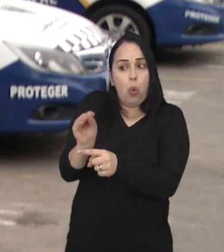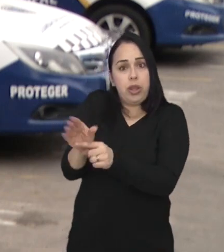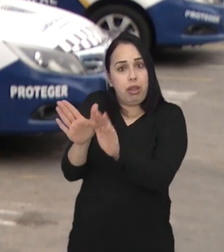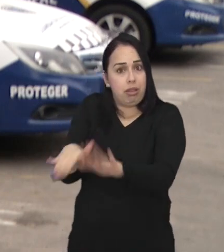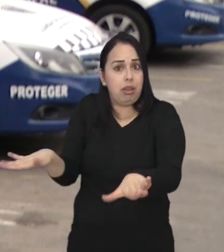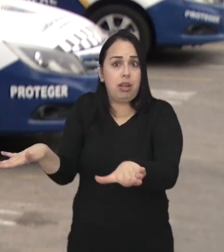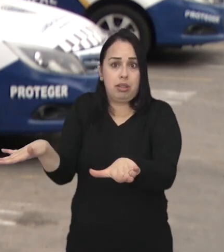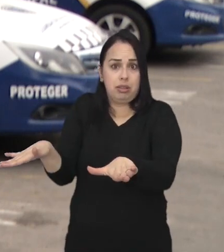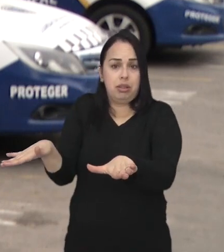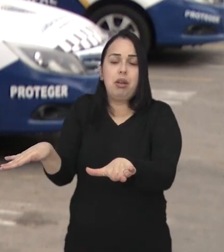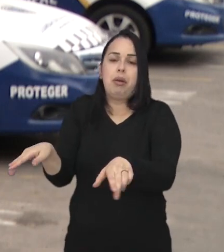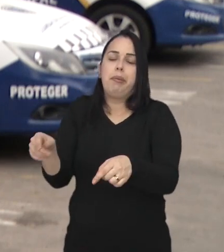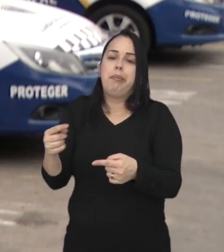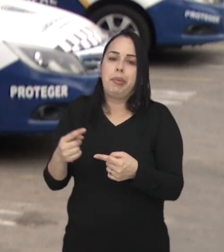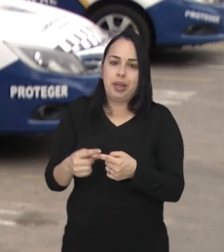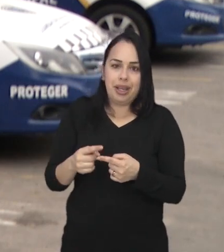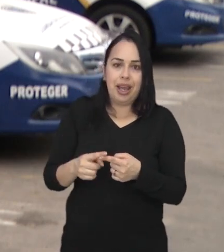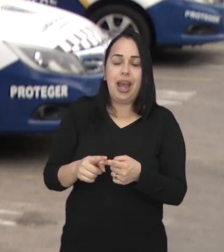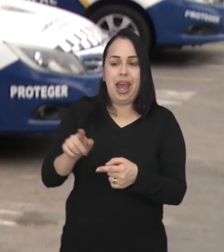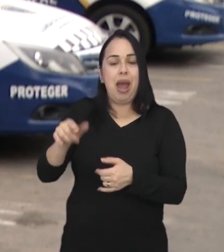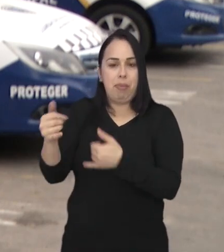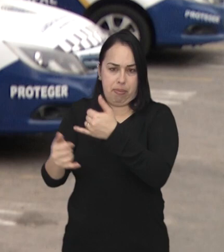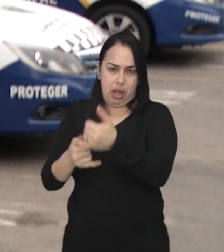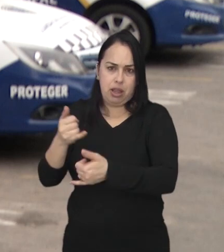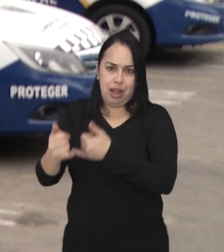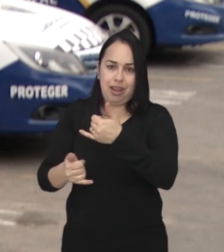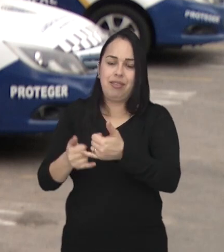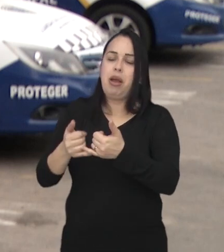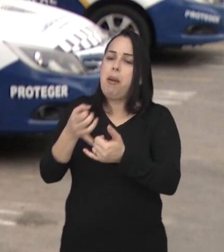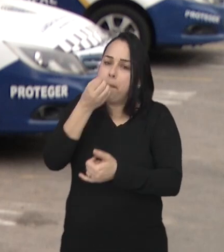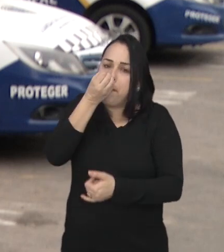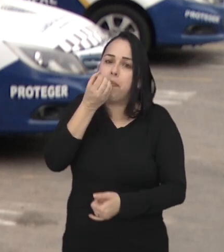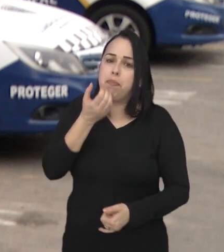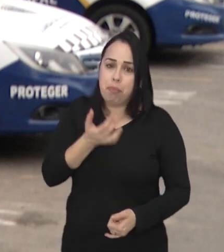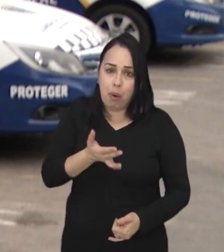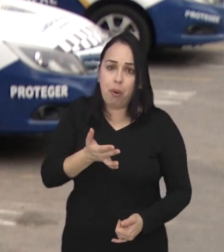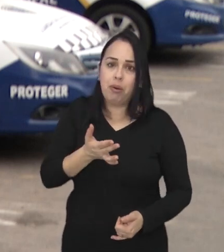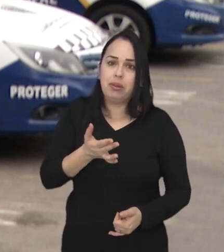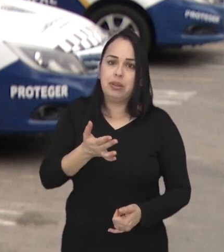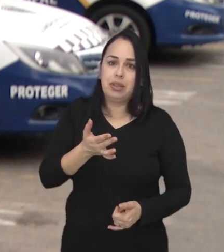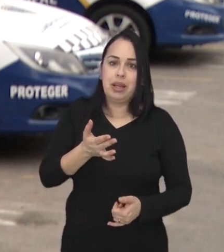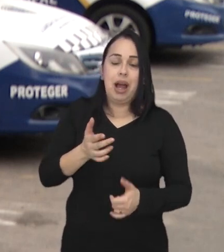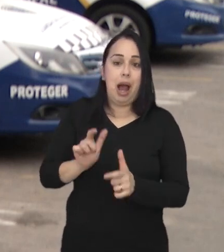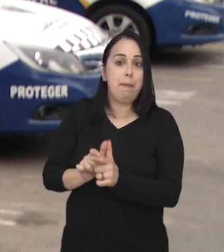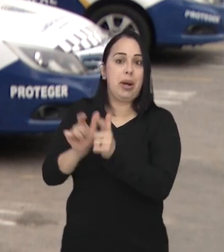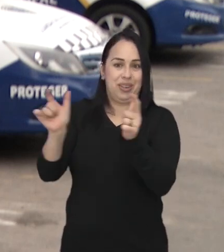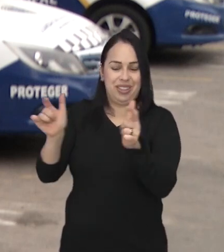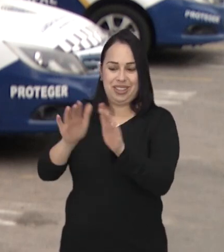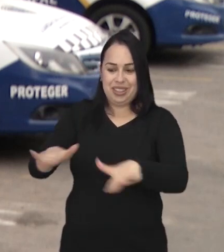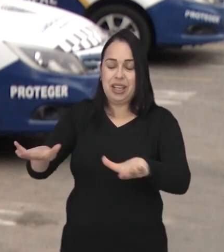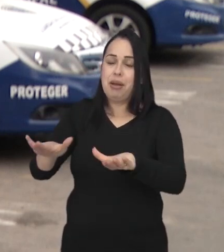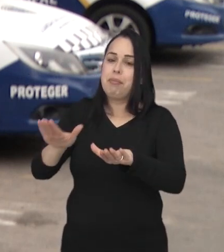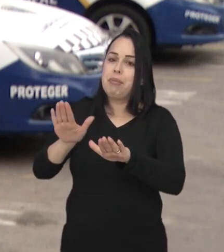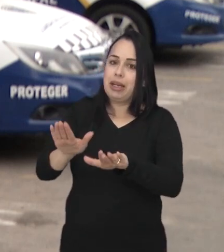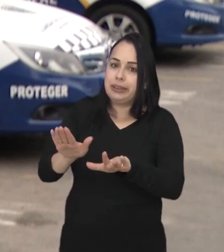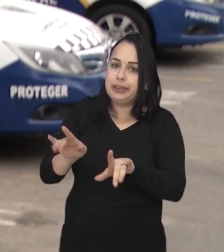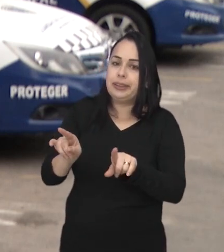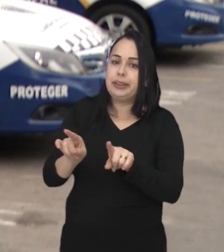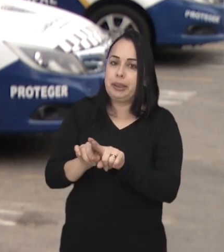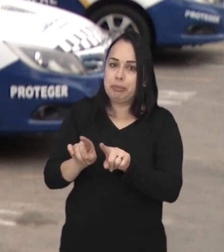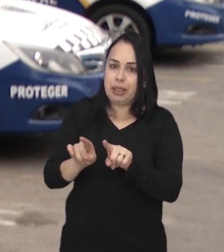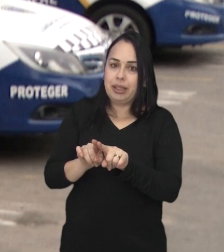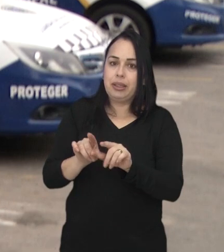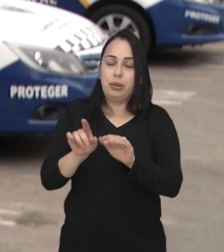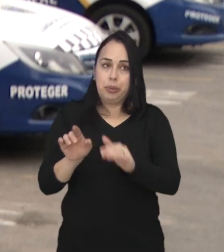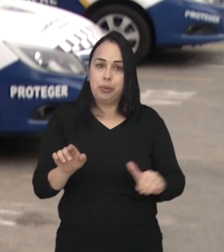tomarem conta de suas crianças porque realmente é uma brincadeira saudável para a maioria das crianças,